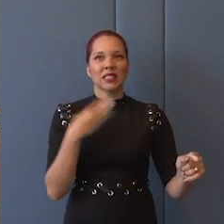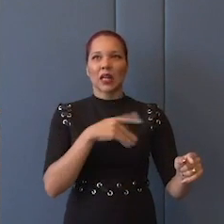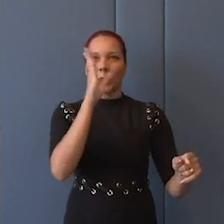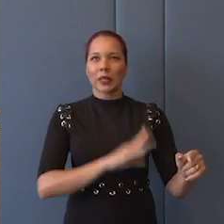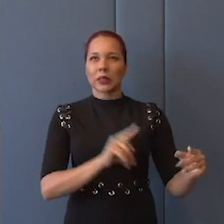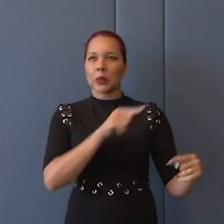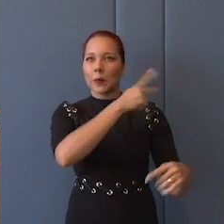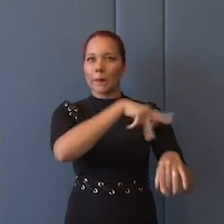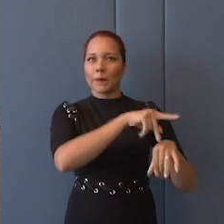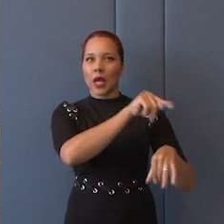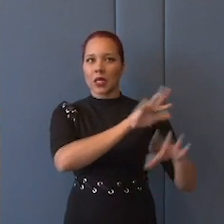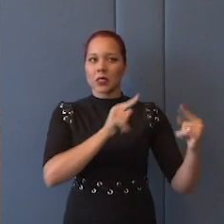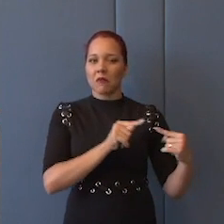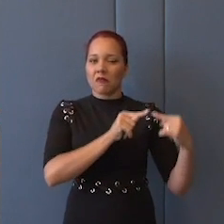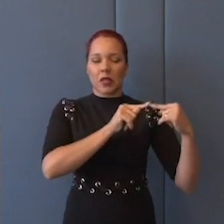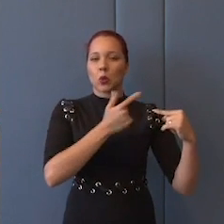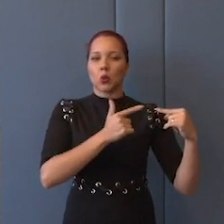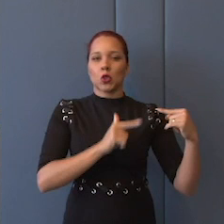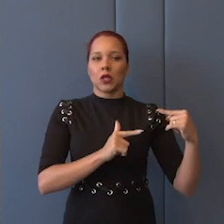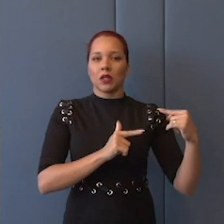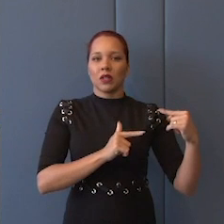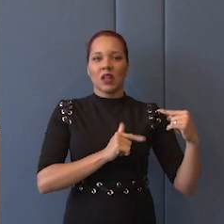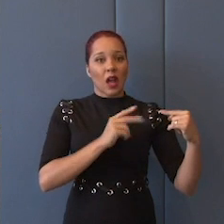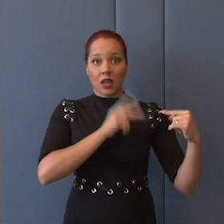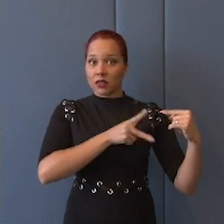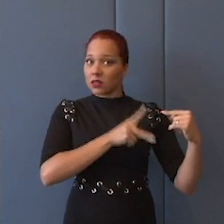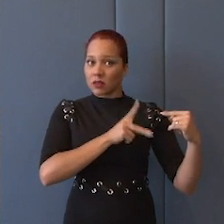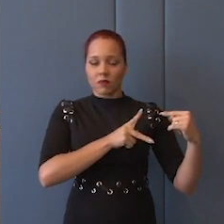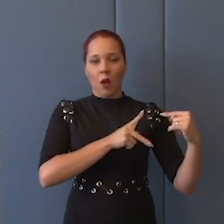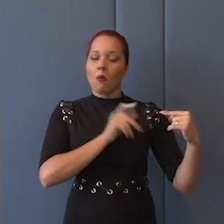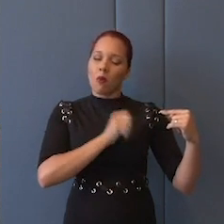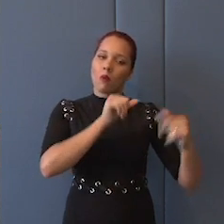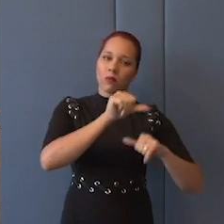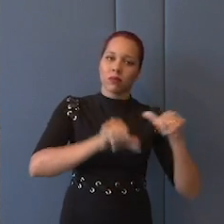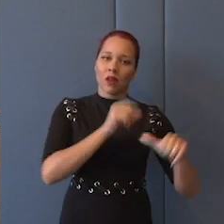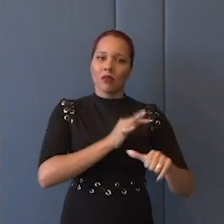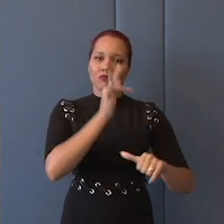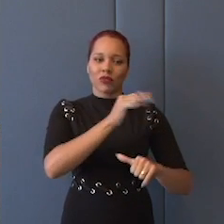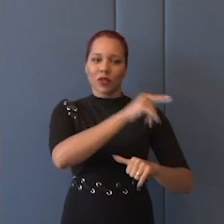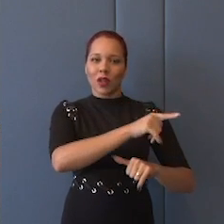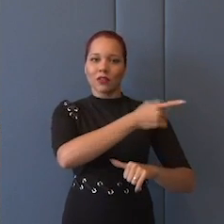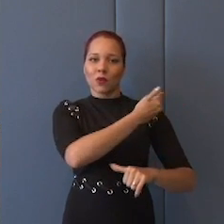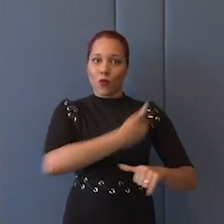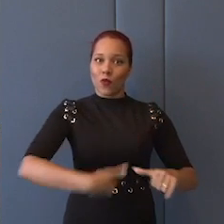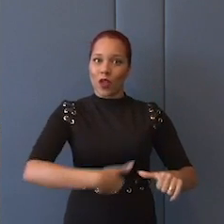a política se faz entre Estados e não entre governos. Porque o governo é que